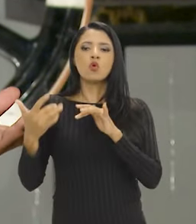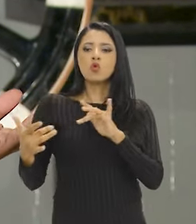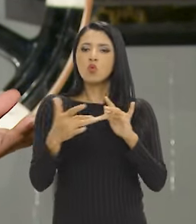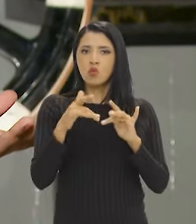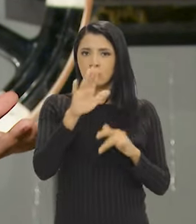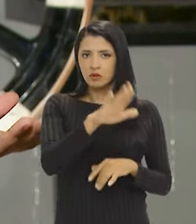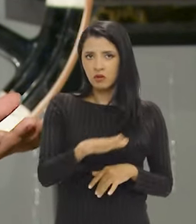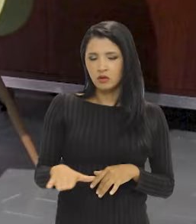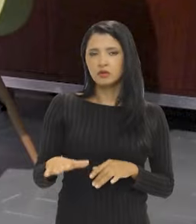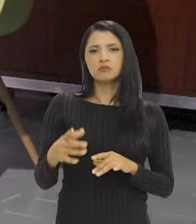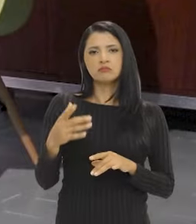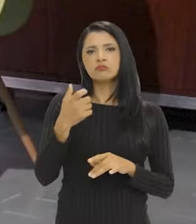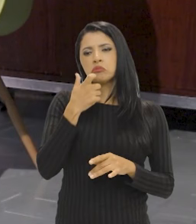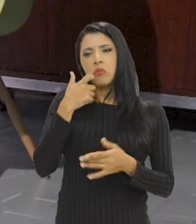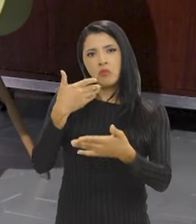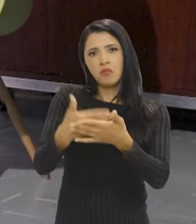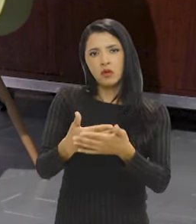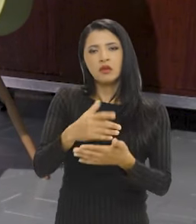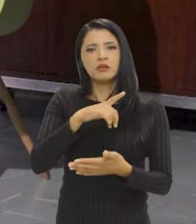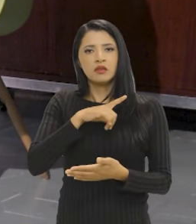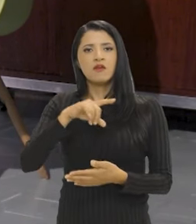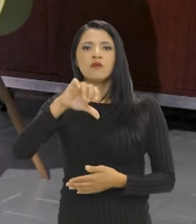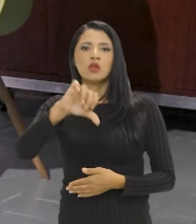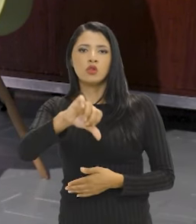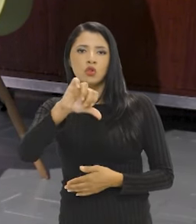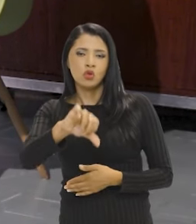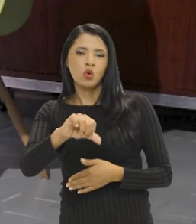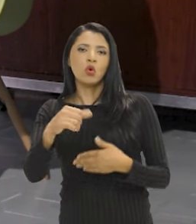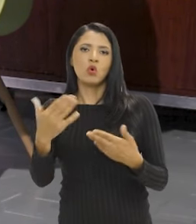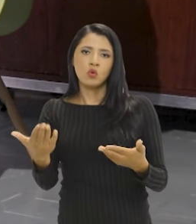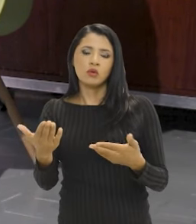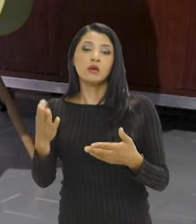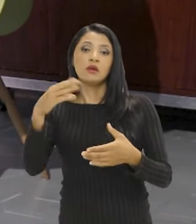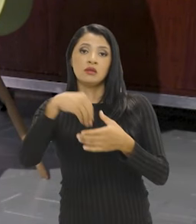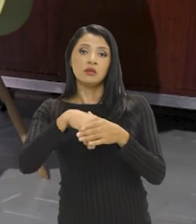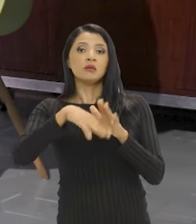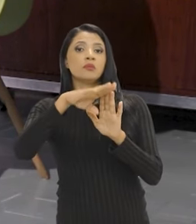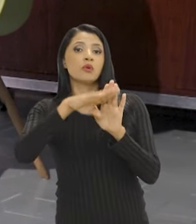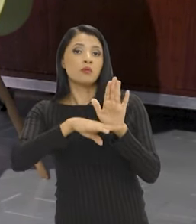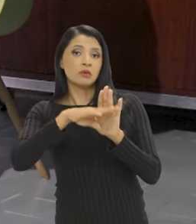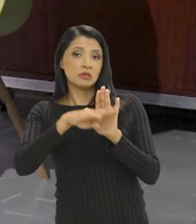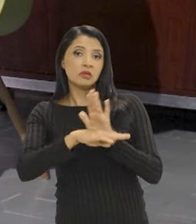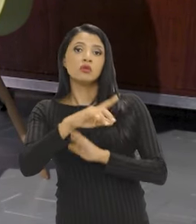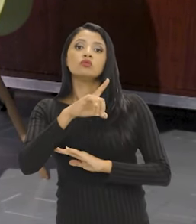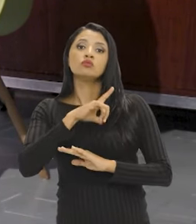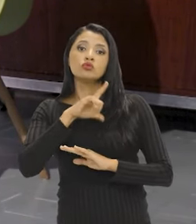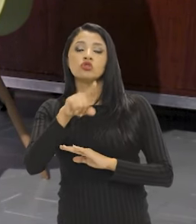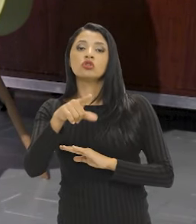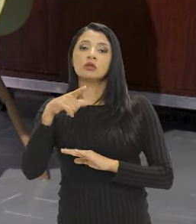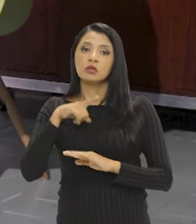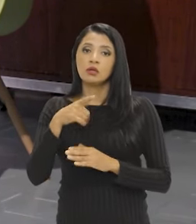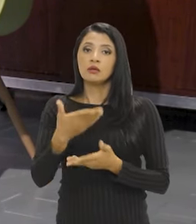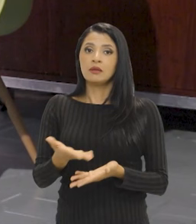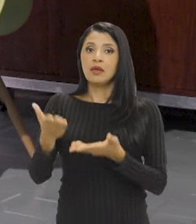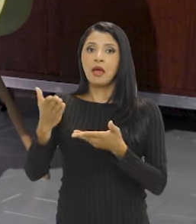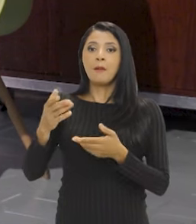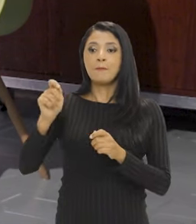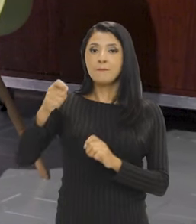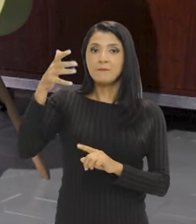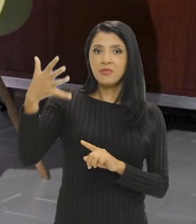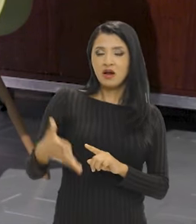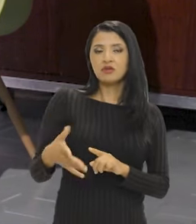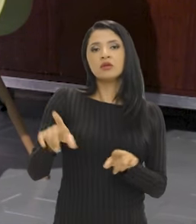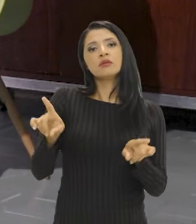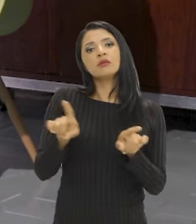Recentemente, gente teve a nona edição do Arquivo em Cartais e dentro da programação a gente tinha o Lanterninha